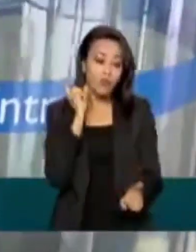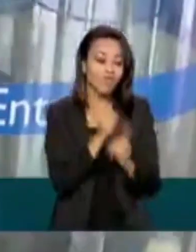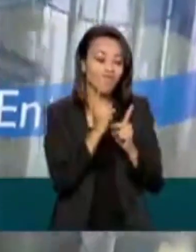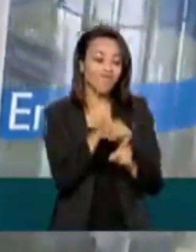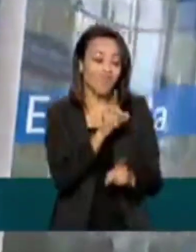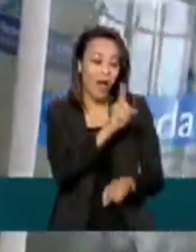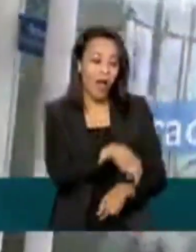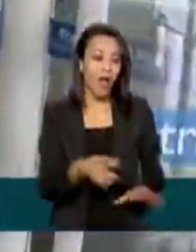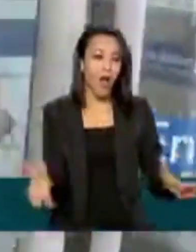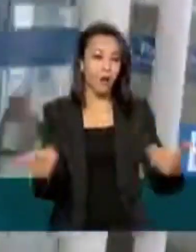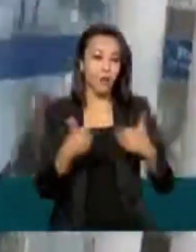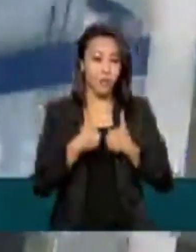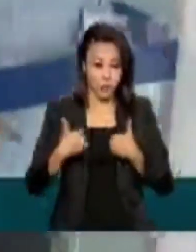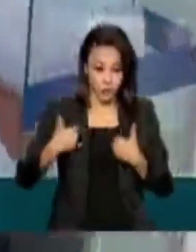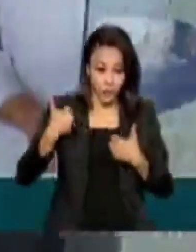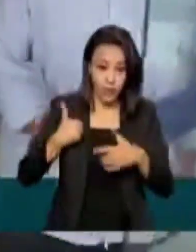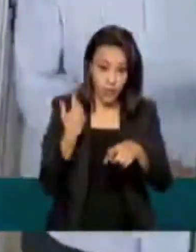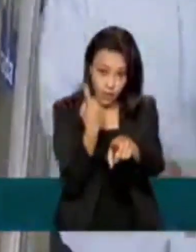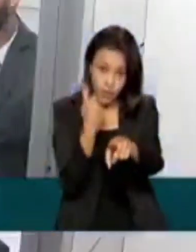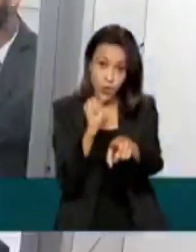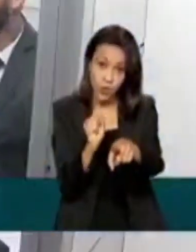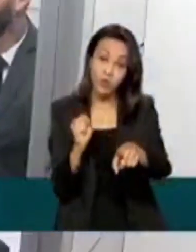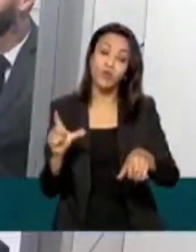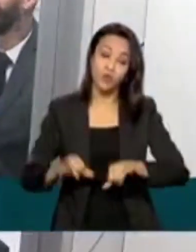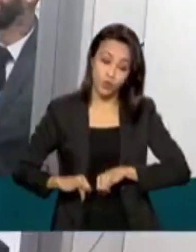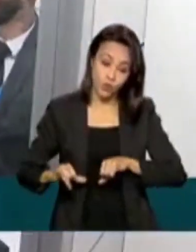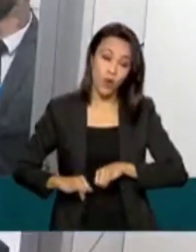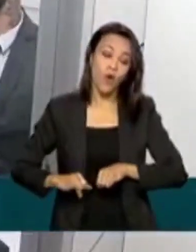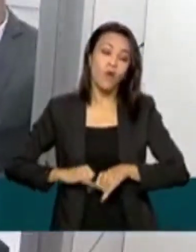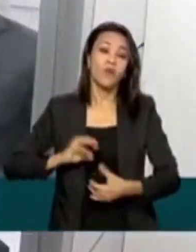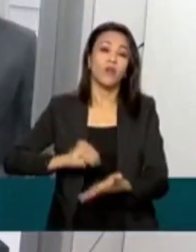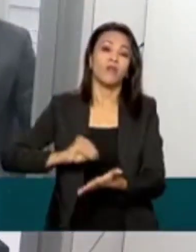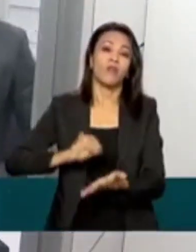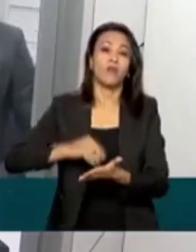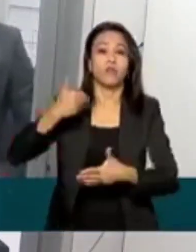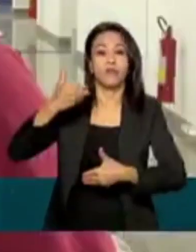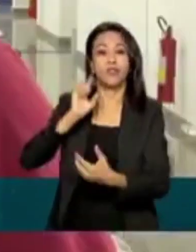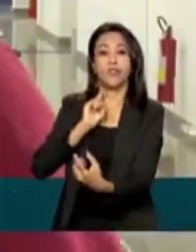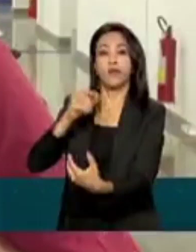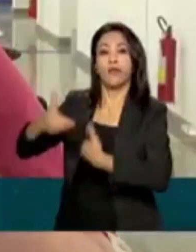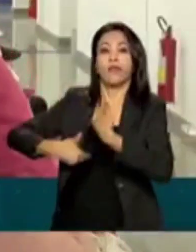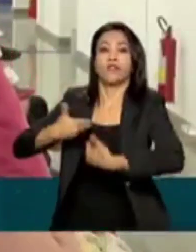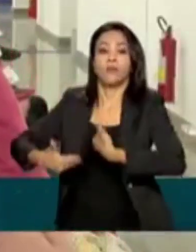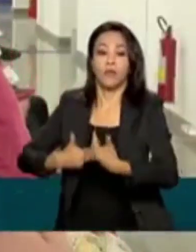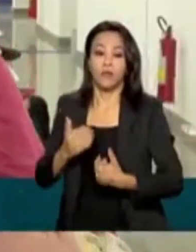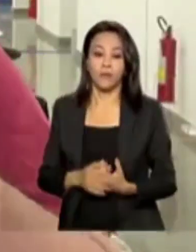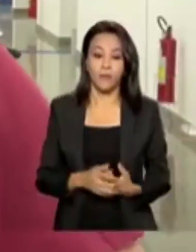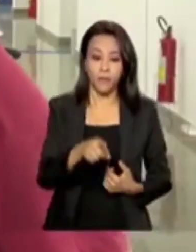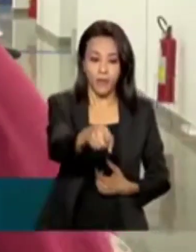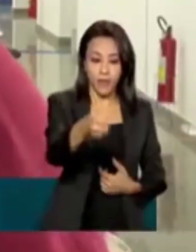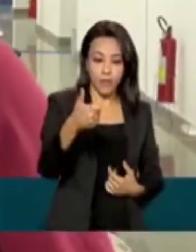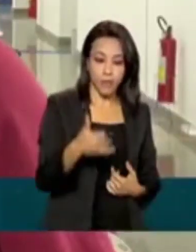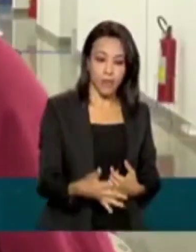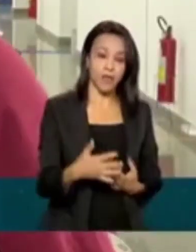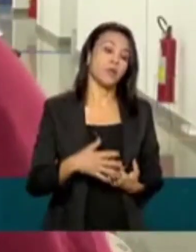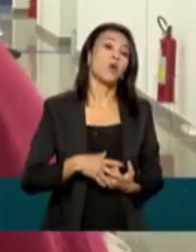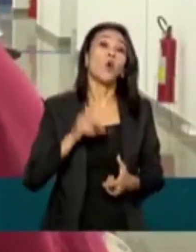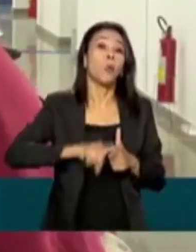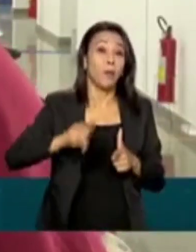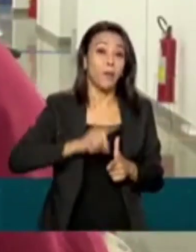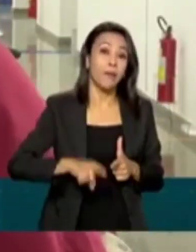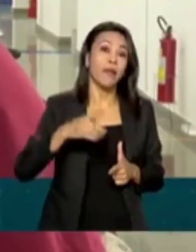aos 18, ainda sofre com preconceito e falta de atendimento adequado. O problema é que as pessoas acham que